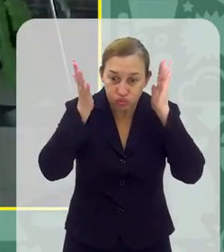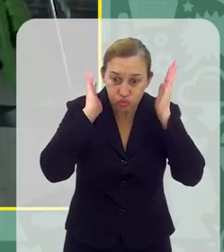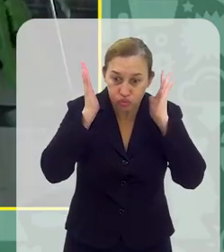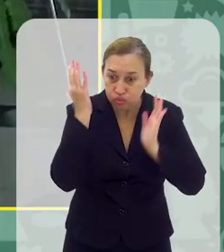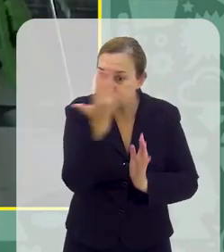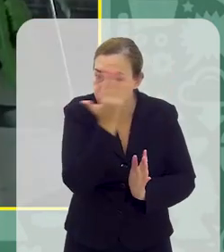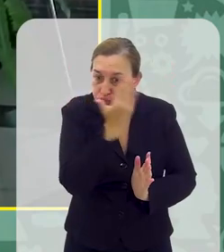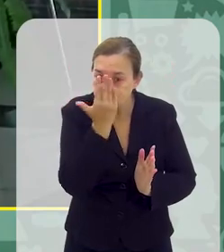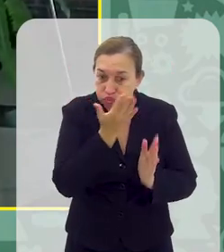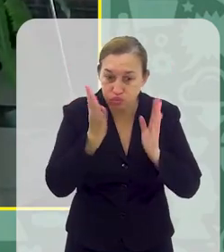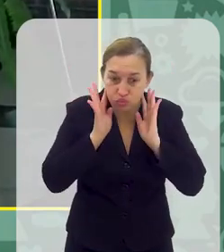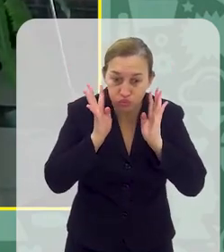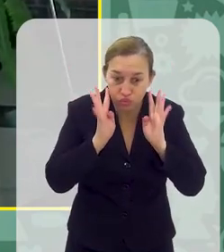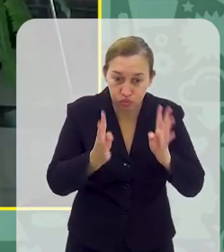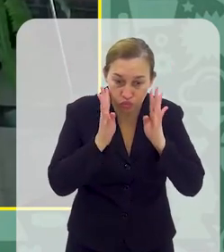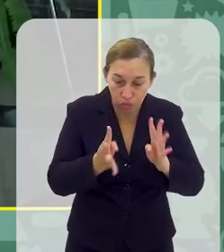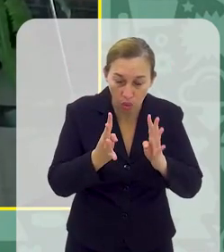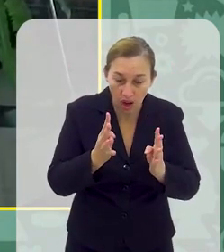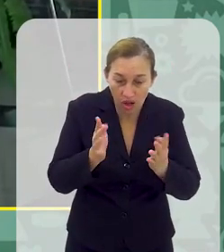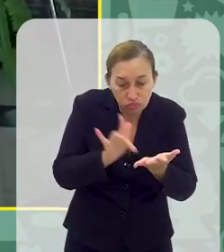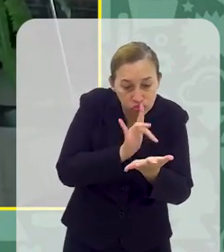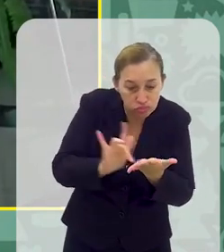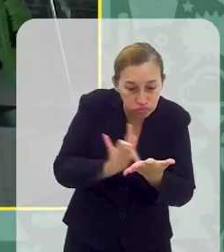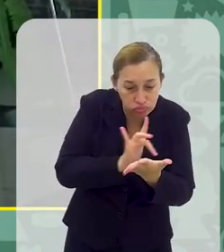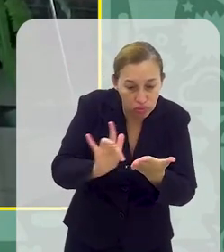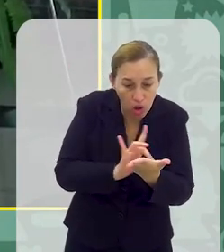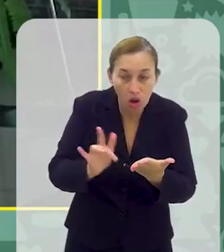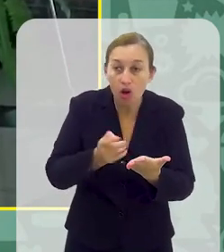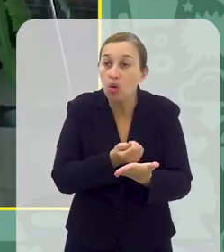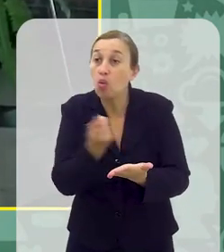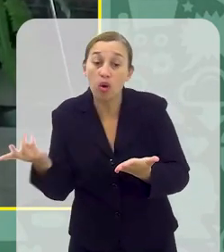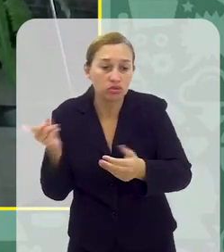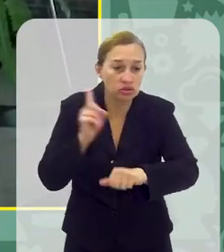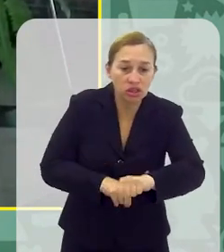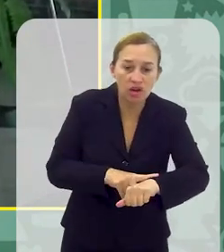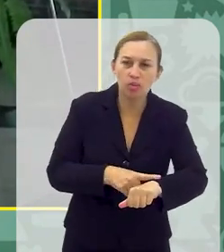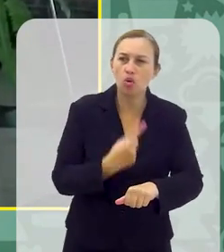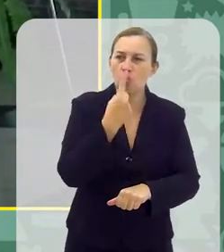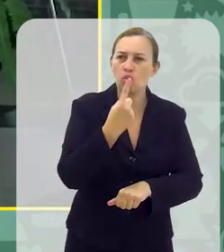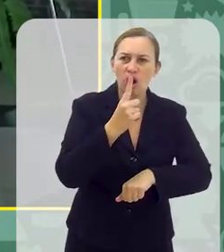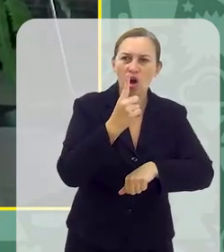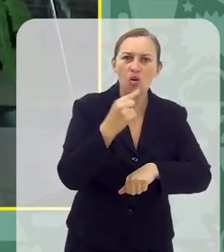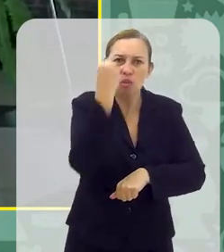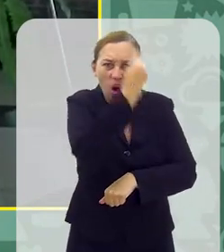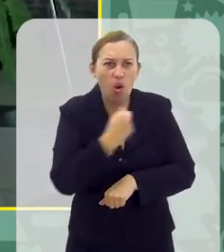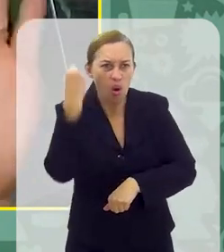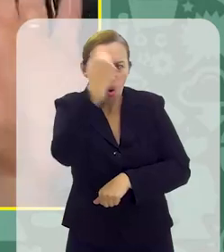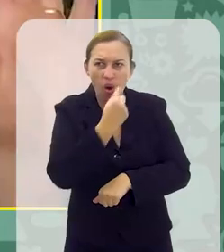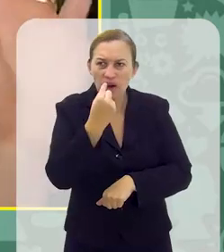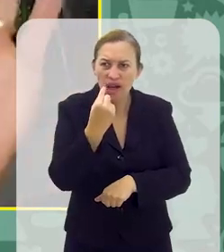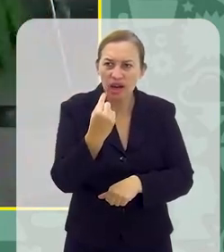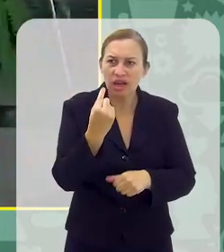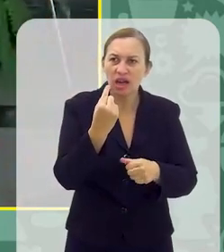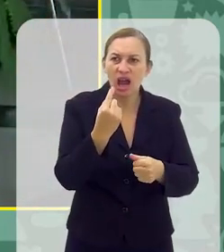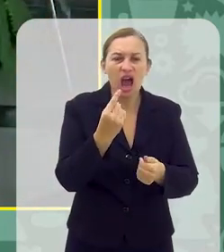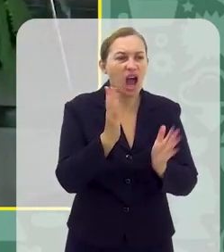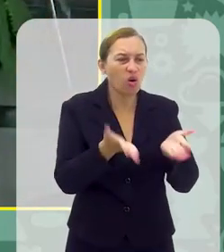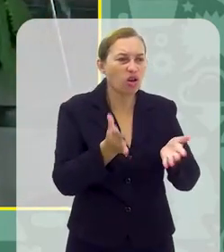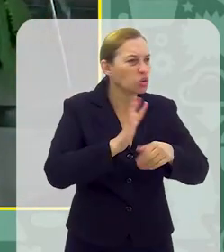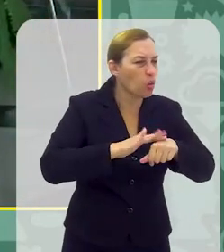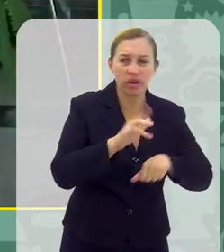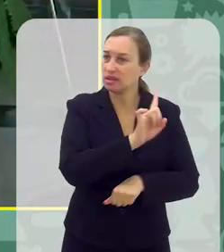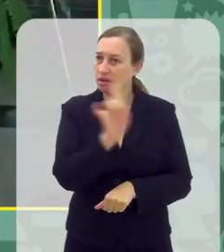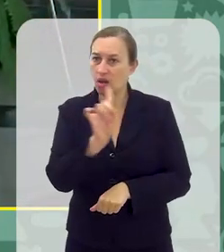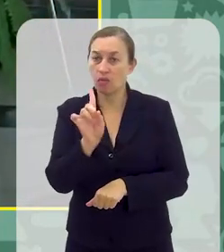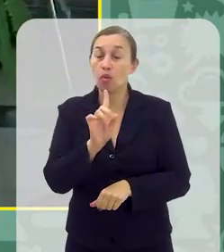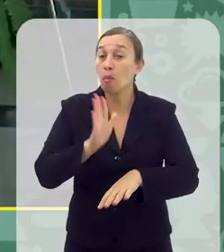Então, o mais importante de saber quanto tempo, já passou um minuto, era uma hora, já deu uma hora e um minuto, agora você vai ficar doente Não, não